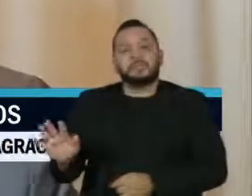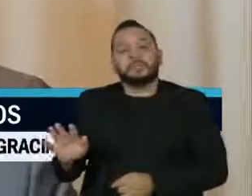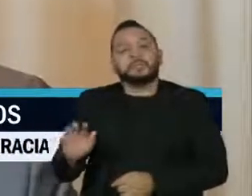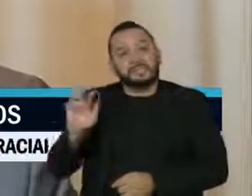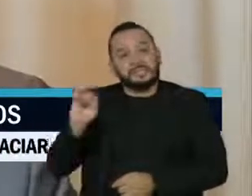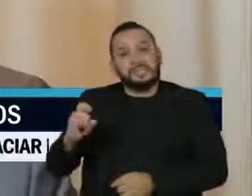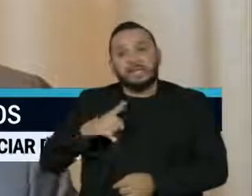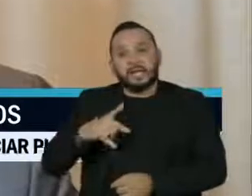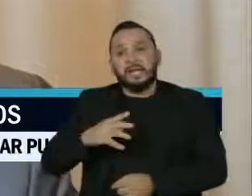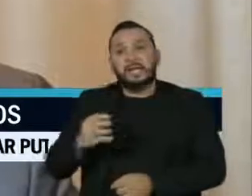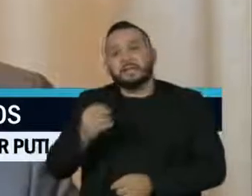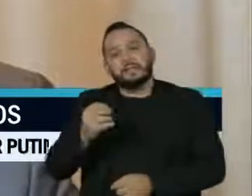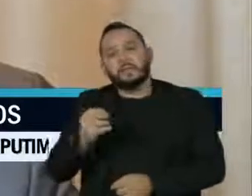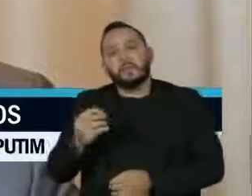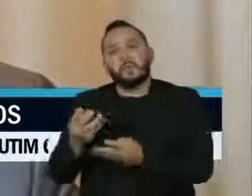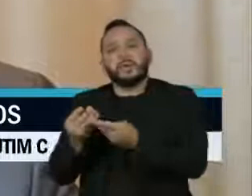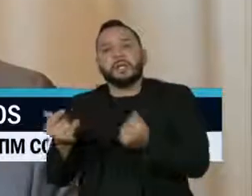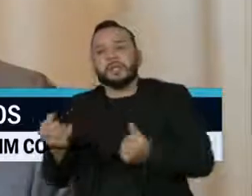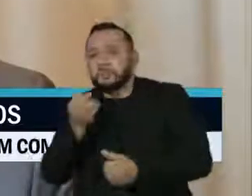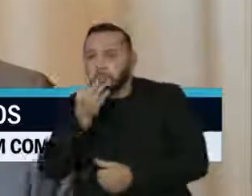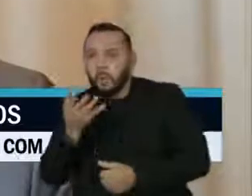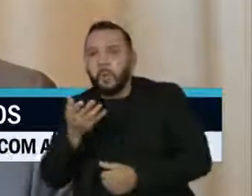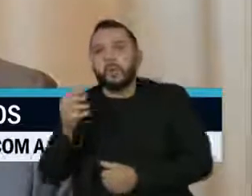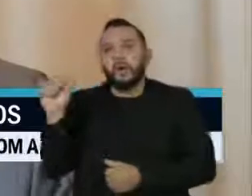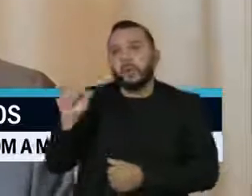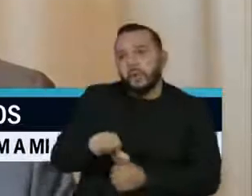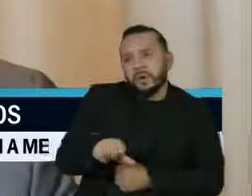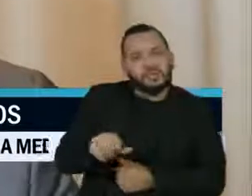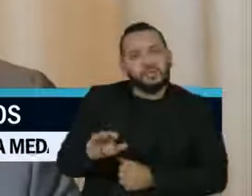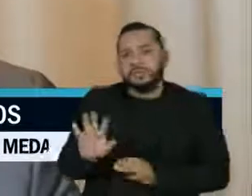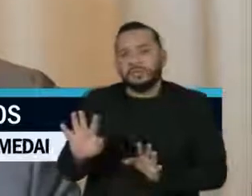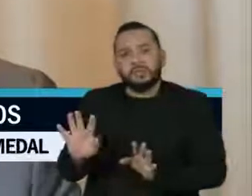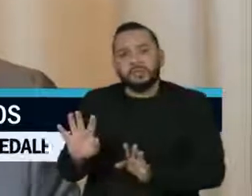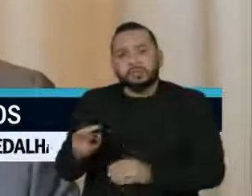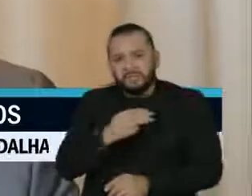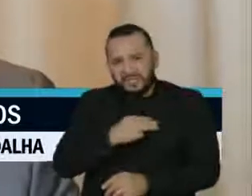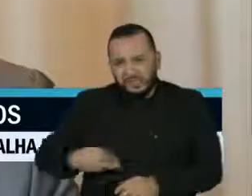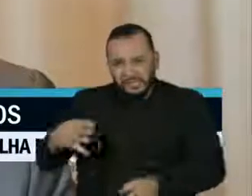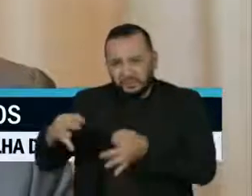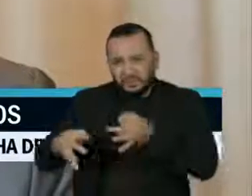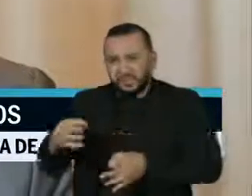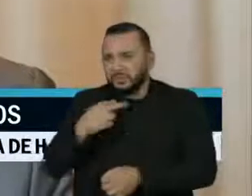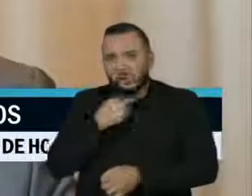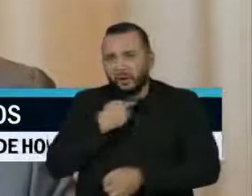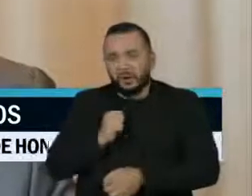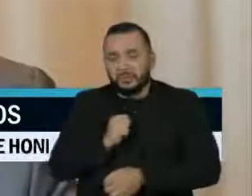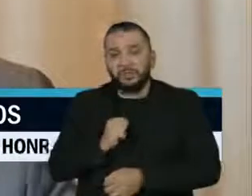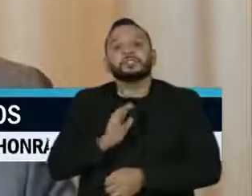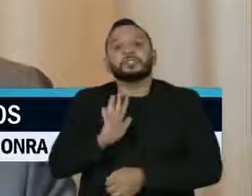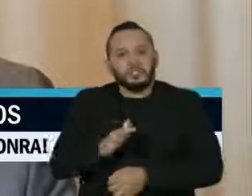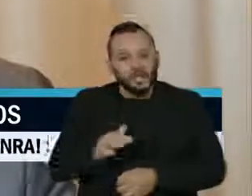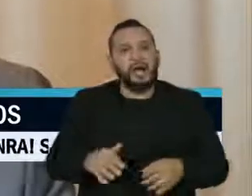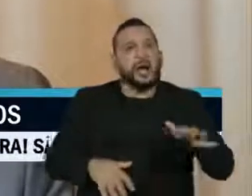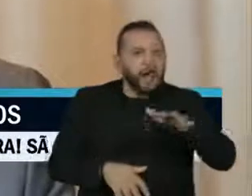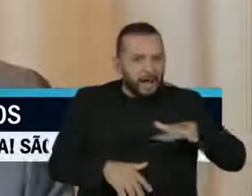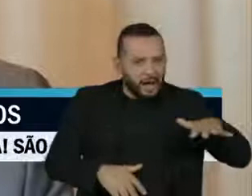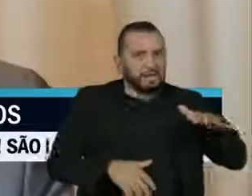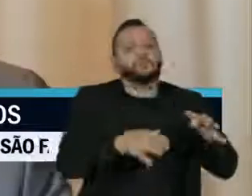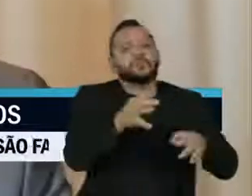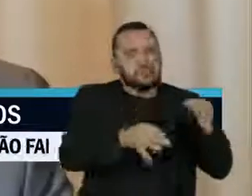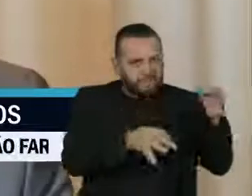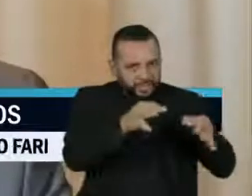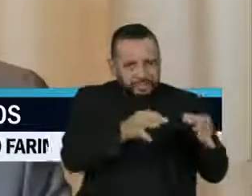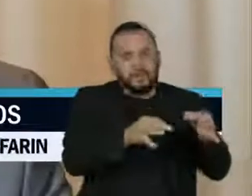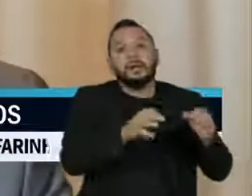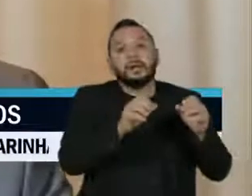um bom ou mau gosto. O Poder Judiciário é quem poderia impor alguma proibição caso o conteúdo fosse criminoso, que